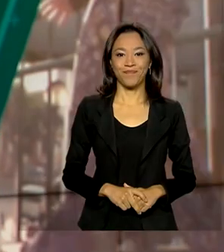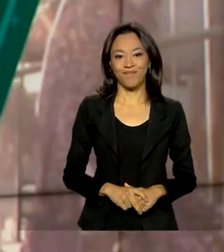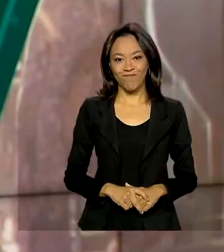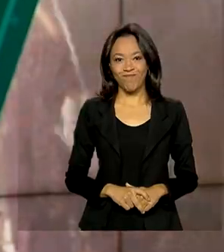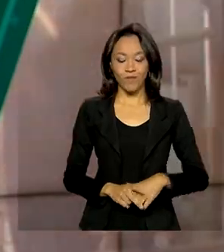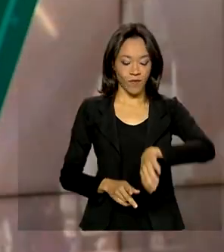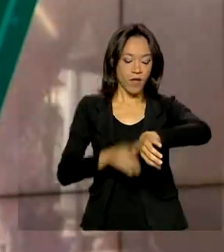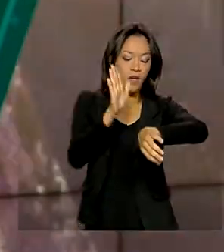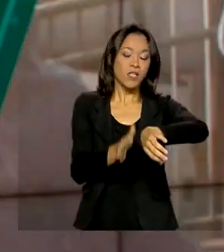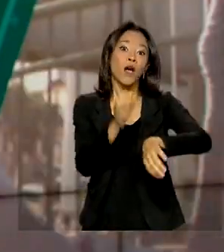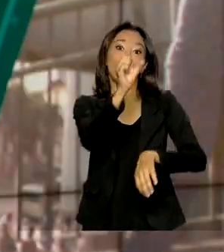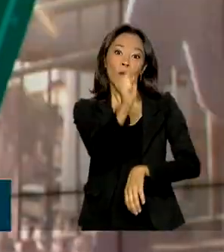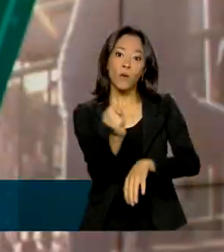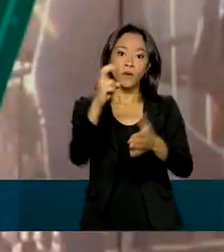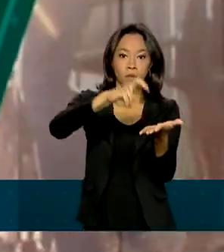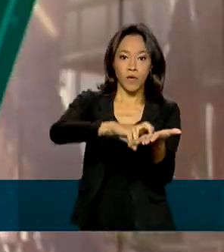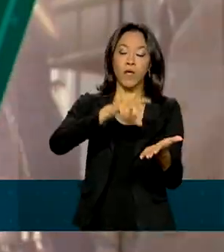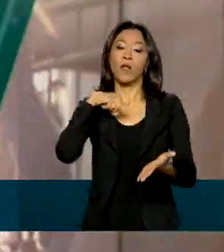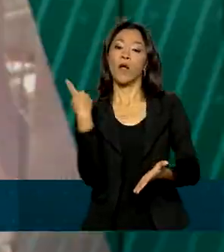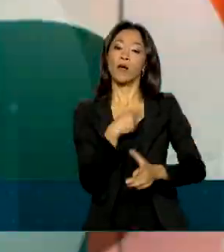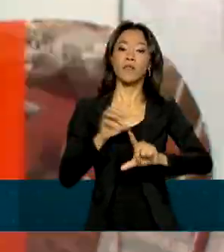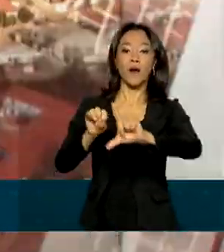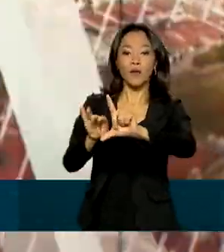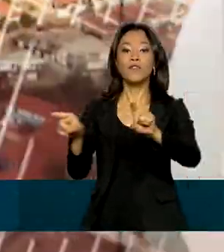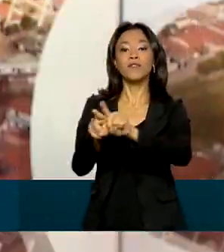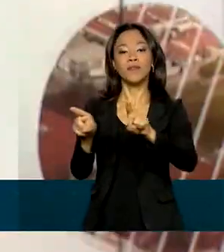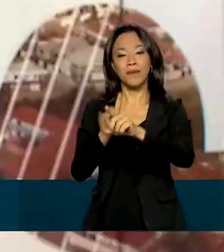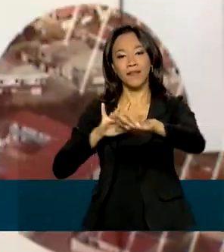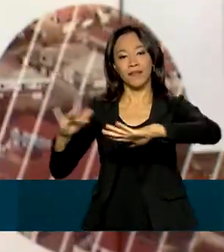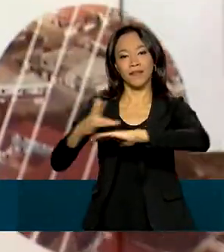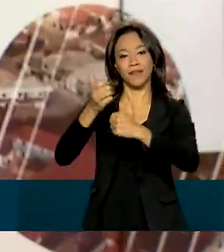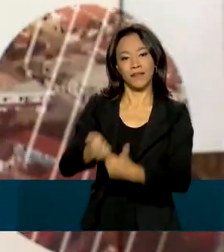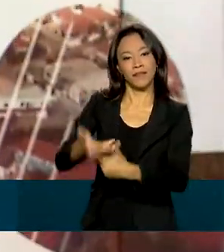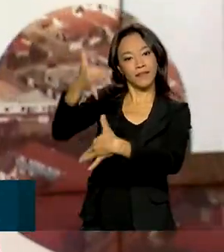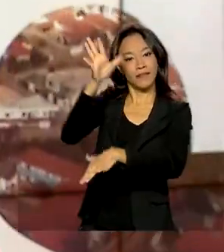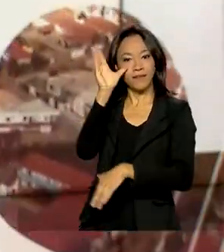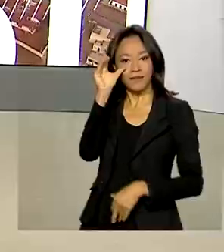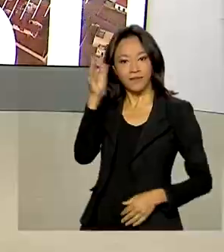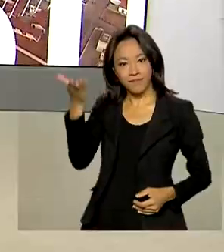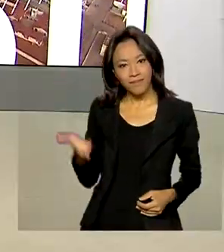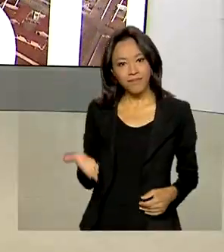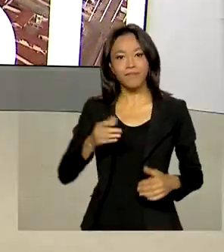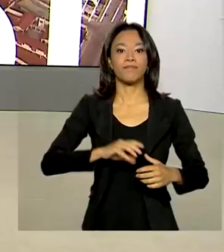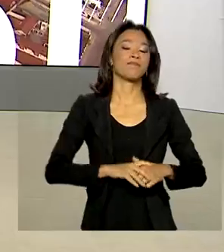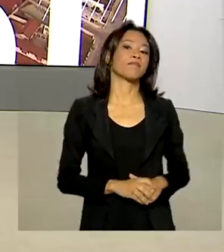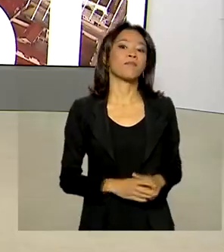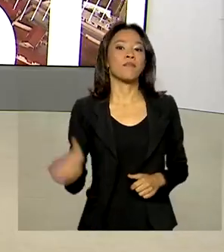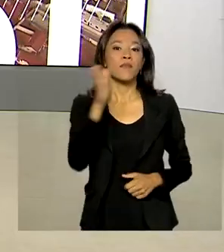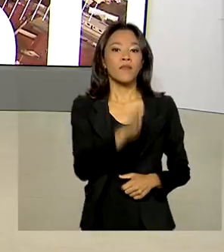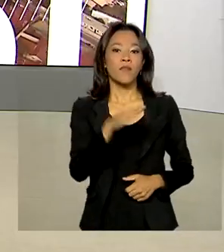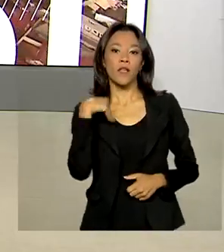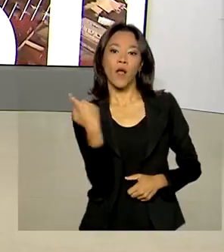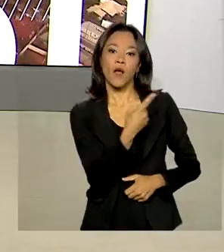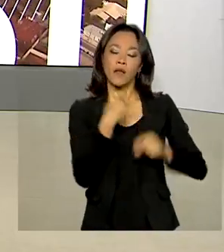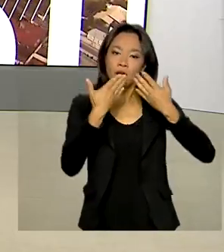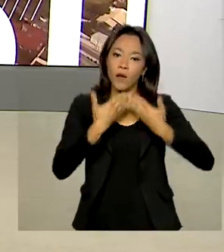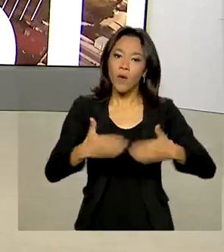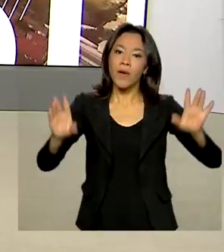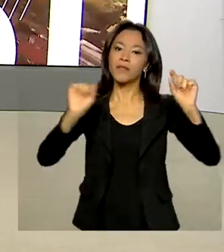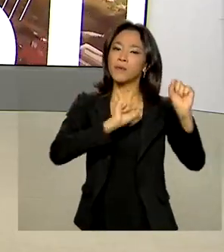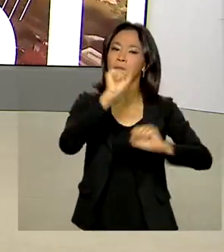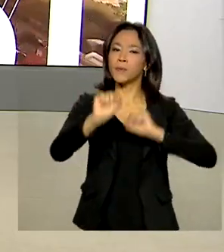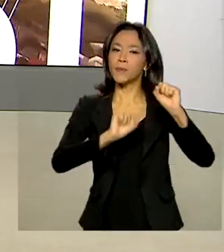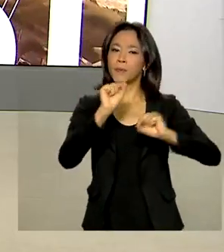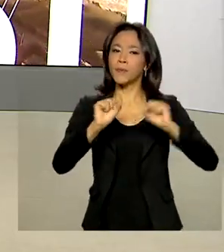Oito horas da manhã, estamos ao vivo também pelas redes sociais. A gente começa falando da tradicional